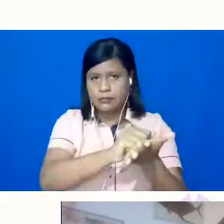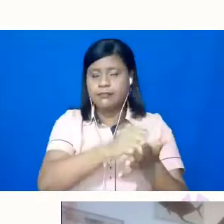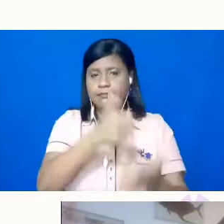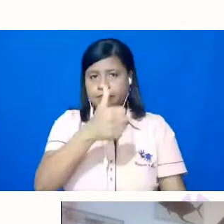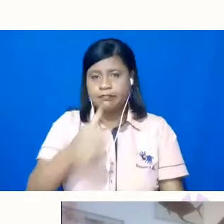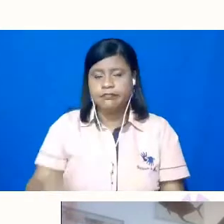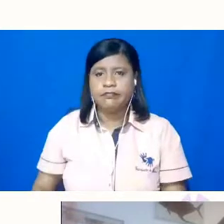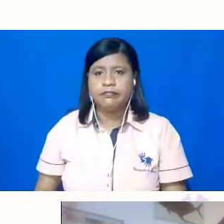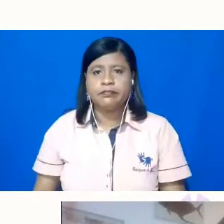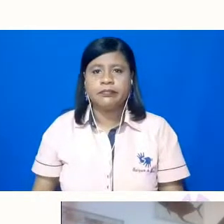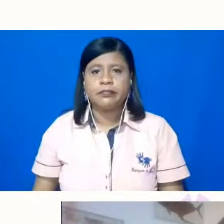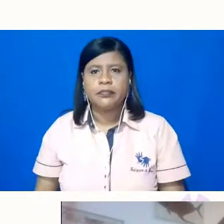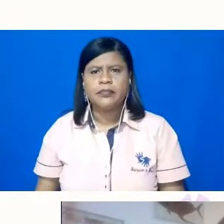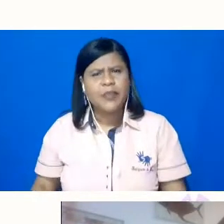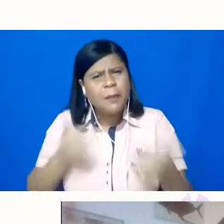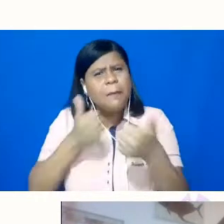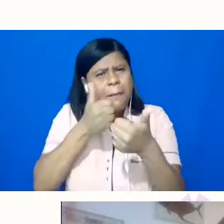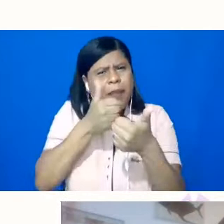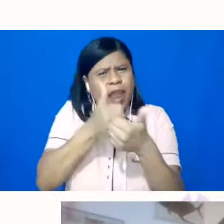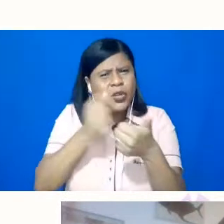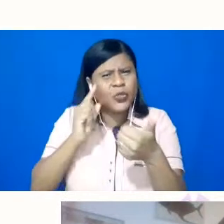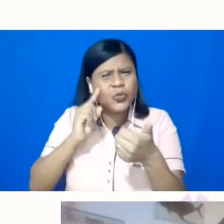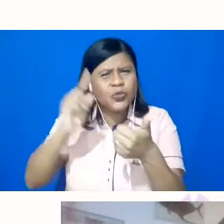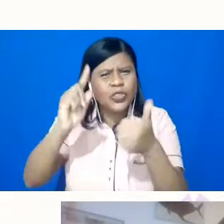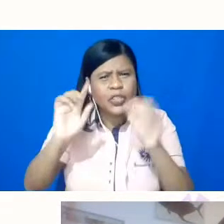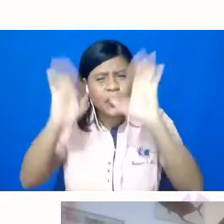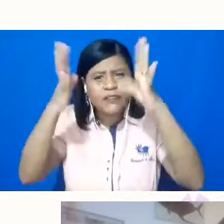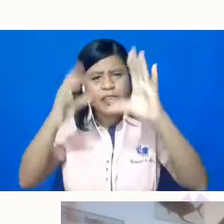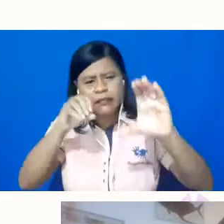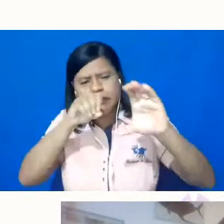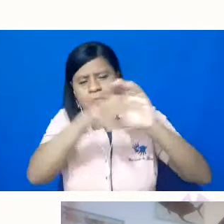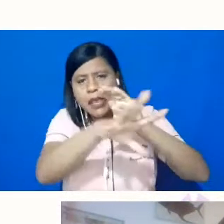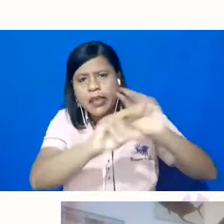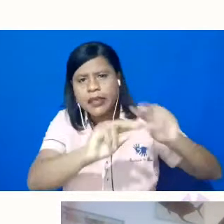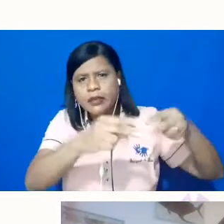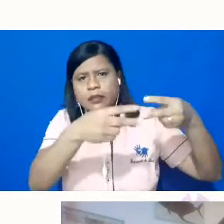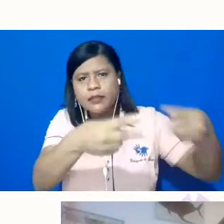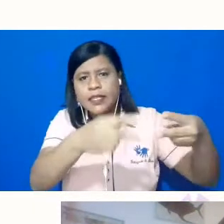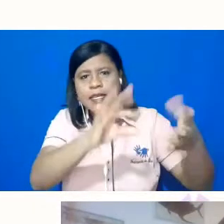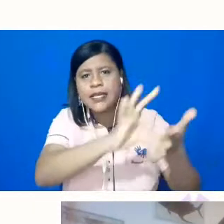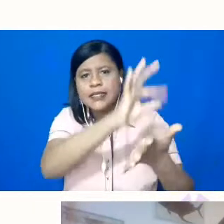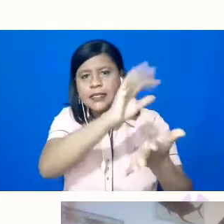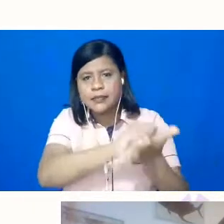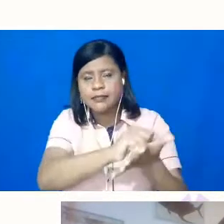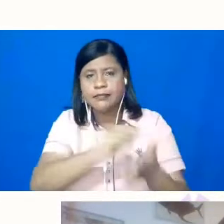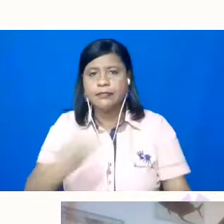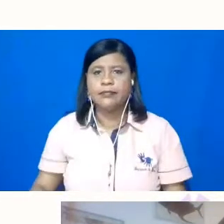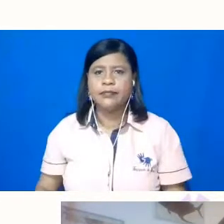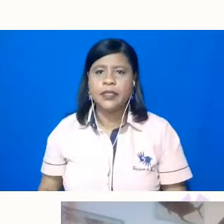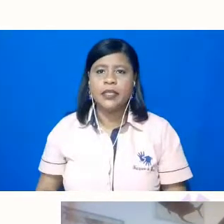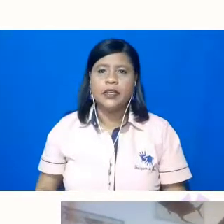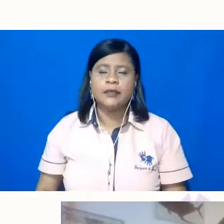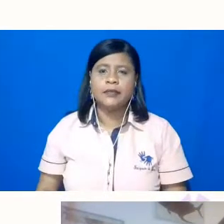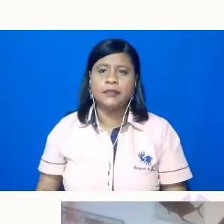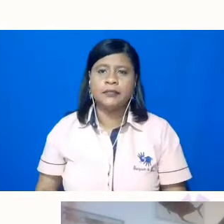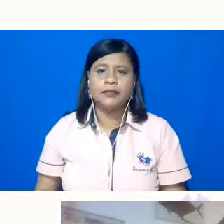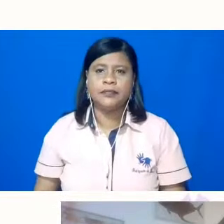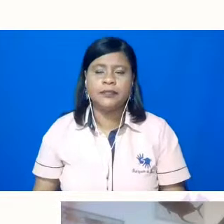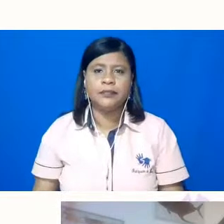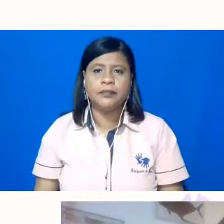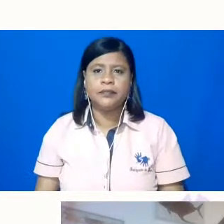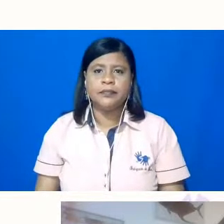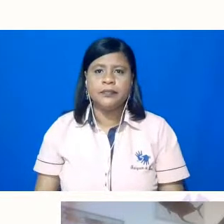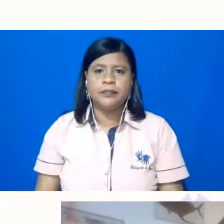Próximo do dia do evento, a gente vai enviar o link para a inscrição, para a de acesso, desculpa, o link de acesso.